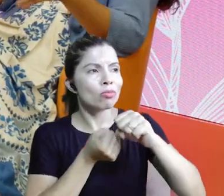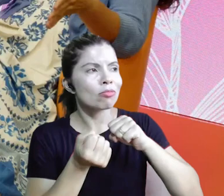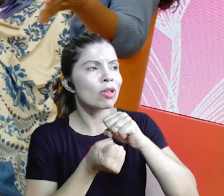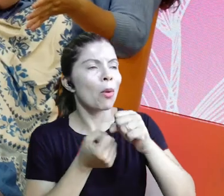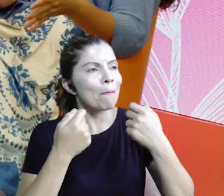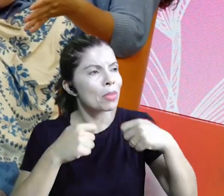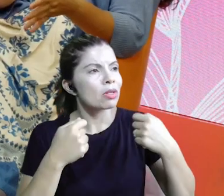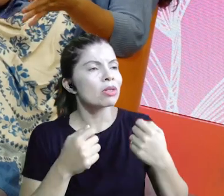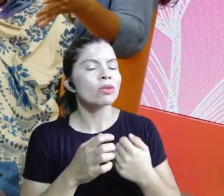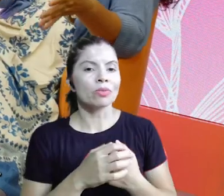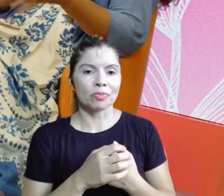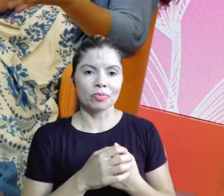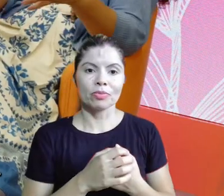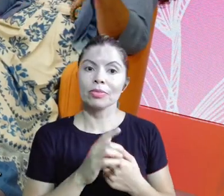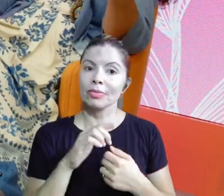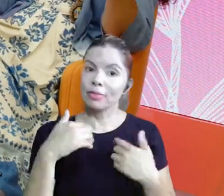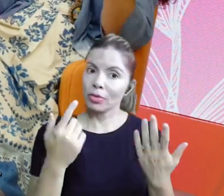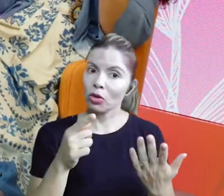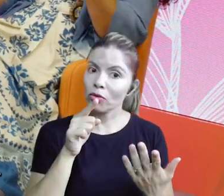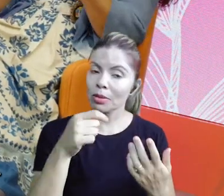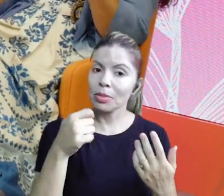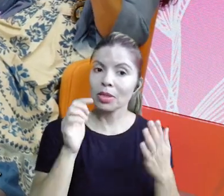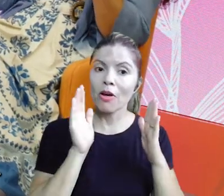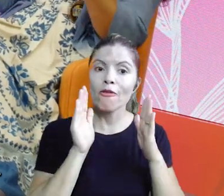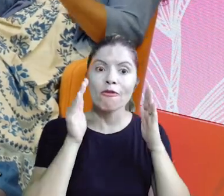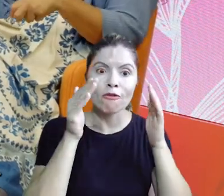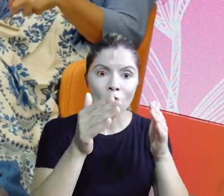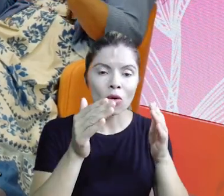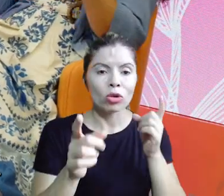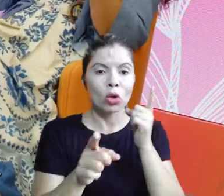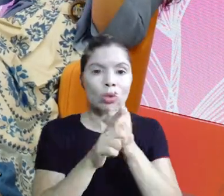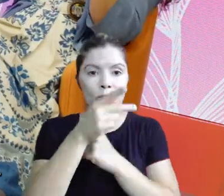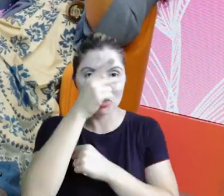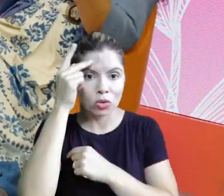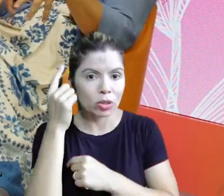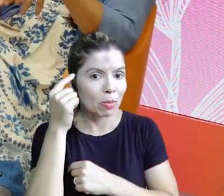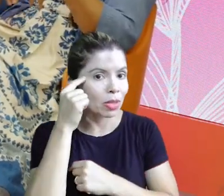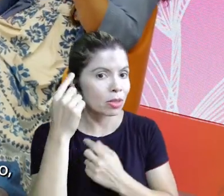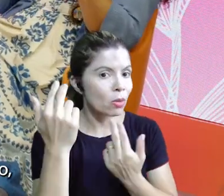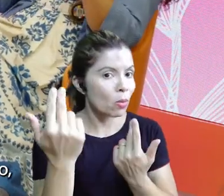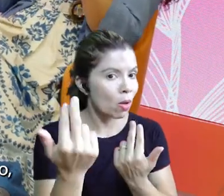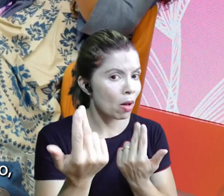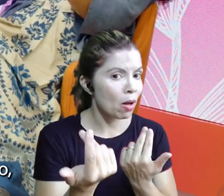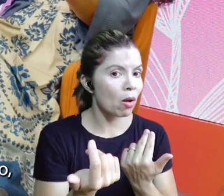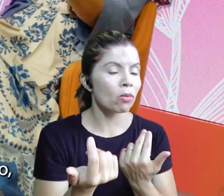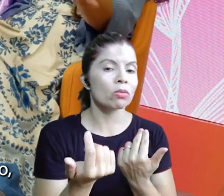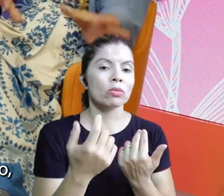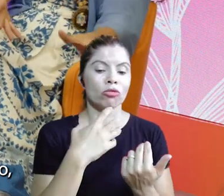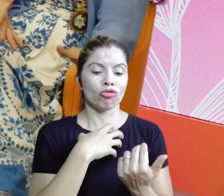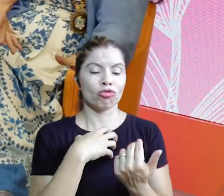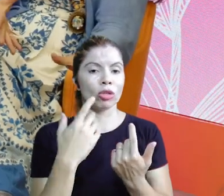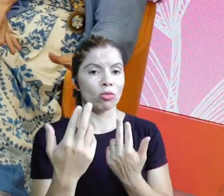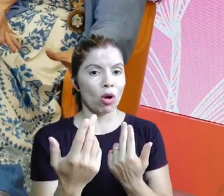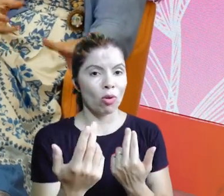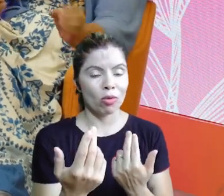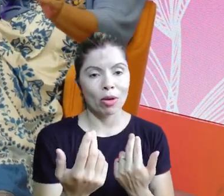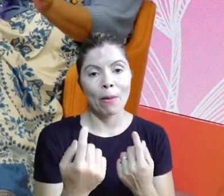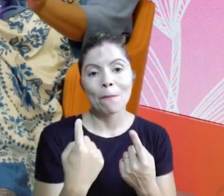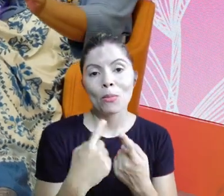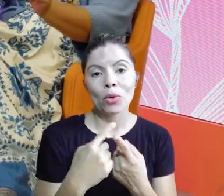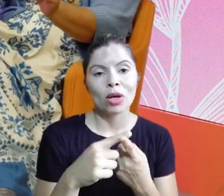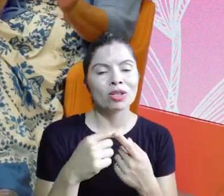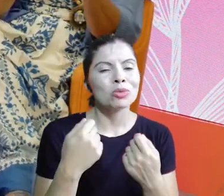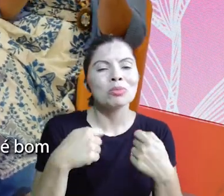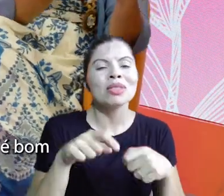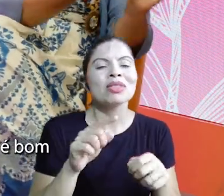achando o foco você vai achar a rede automática você vai atrair pessoas que pensam como você que sentem como você você não vai precisar explicar o básico você